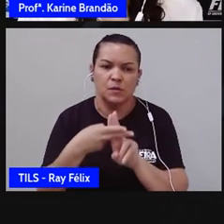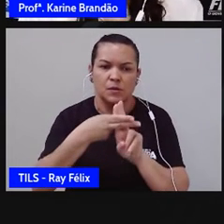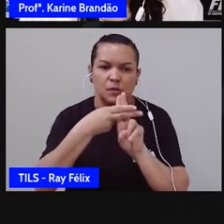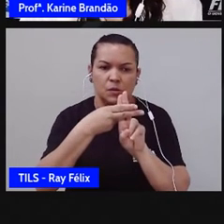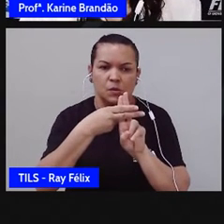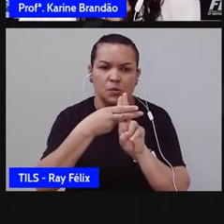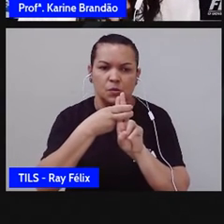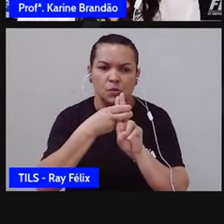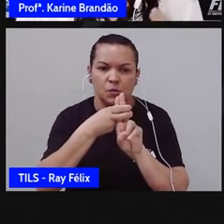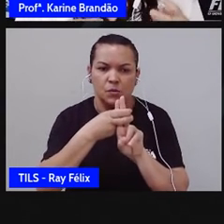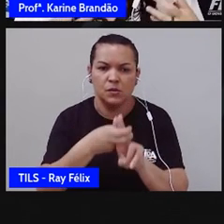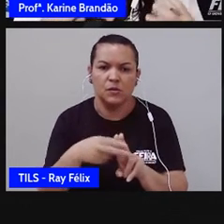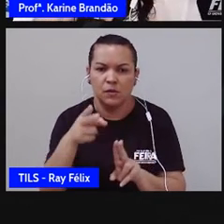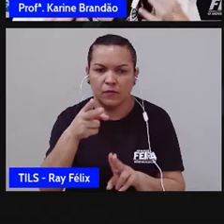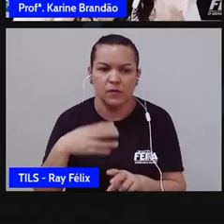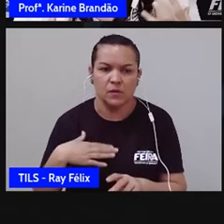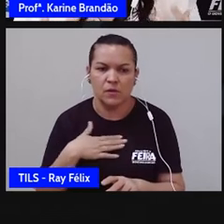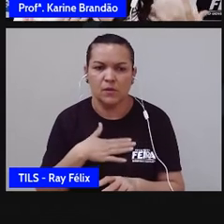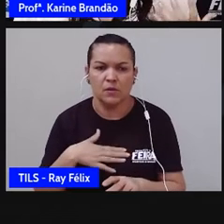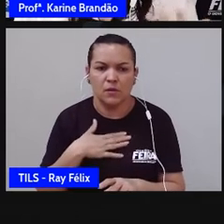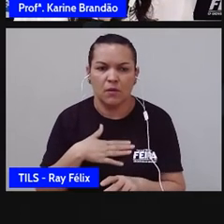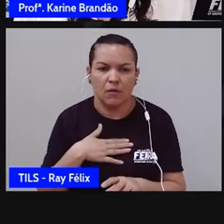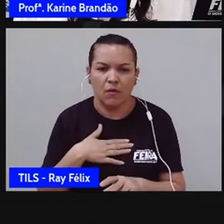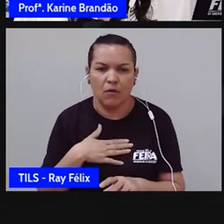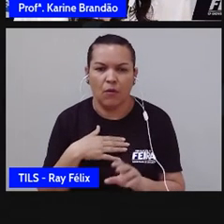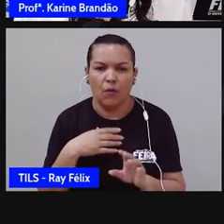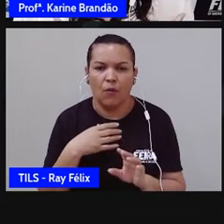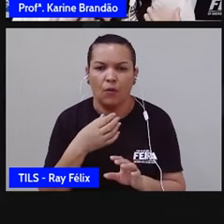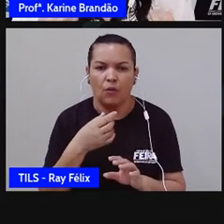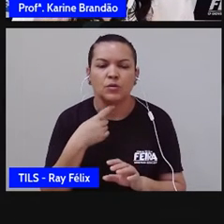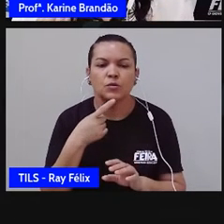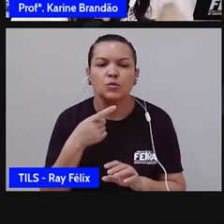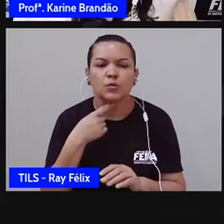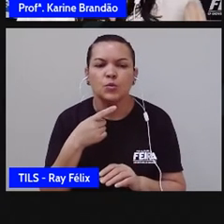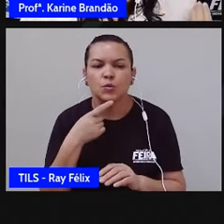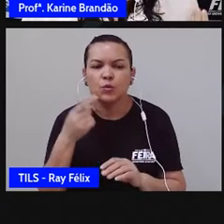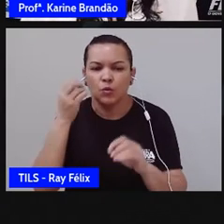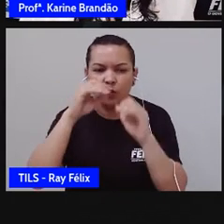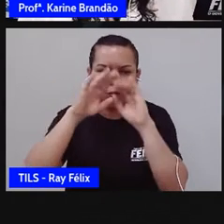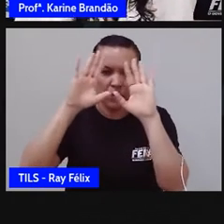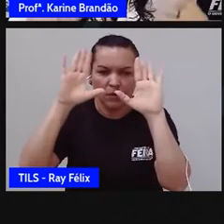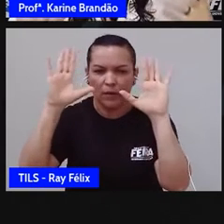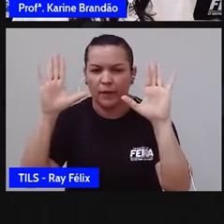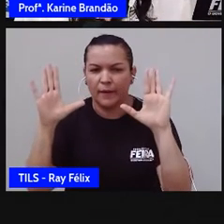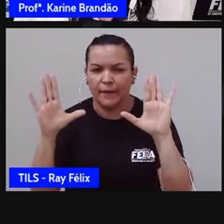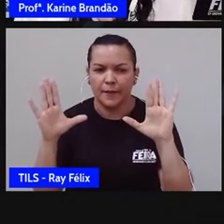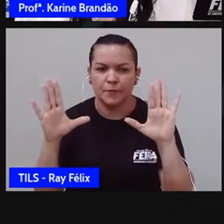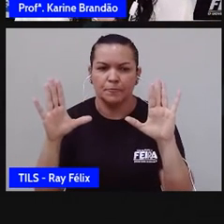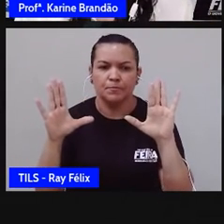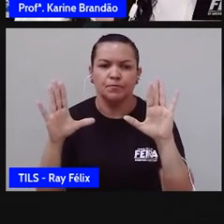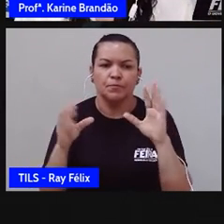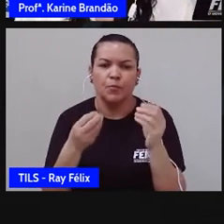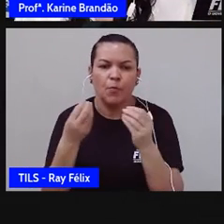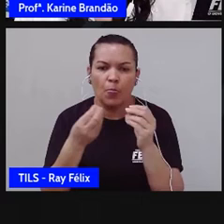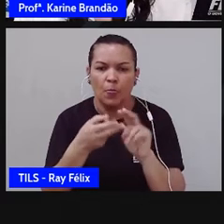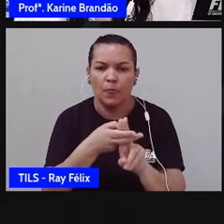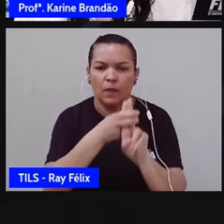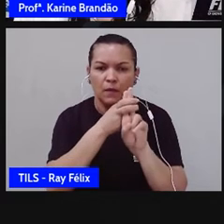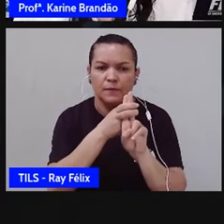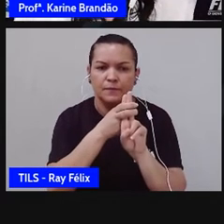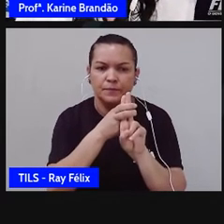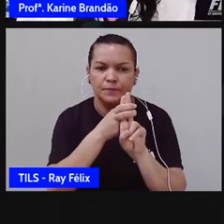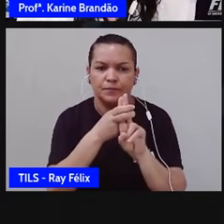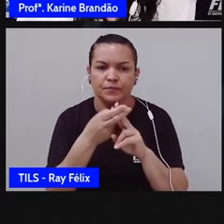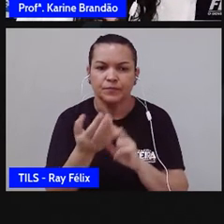que vocês gostem, espero que vocês tirem algumas dúvidas, consigam entender um pouco mais como esse SUS funciona, tá bom?